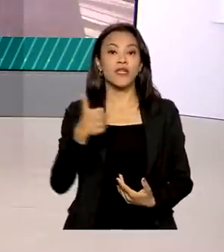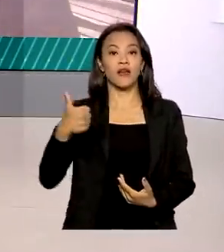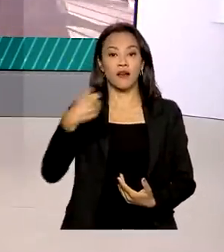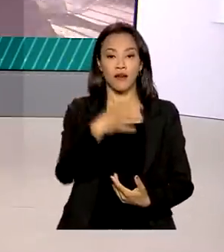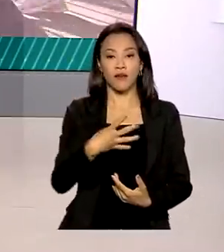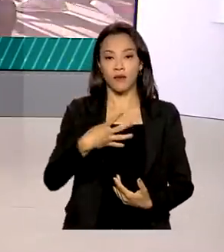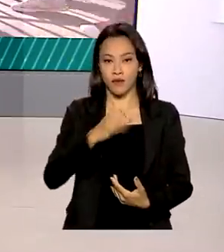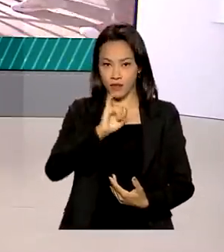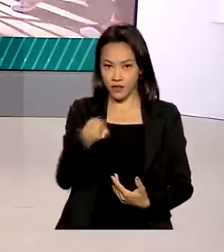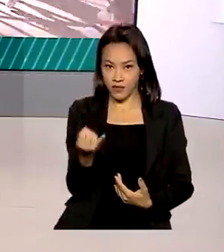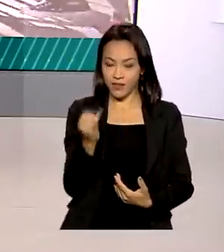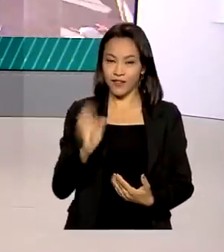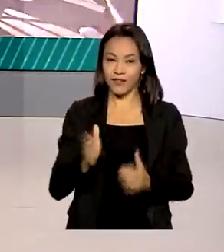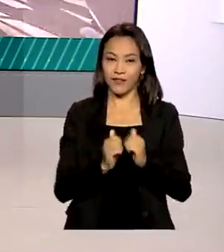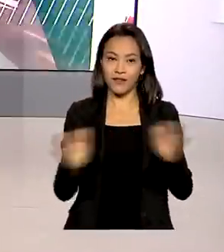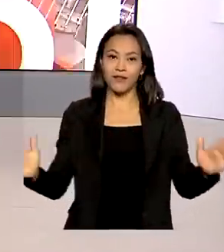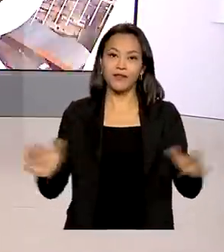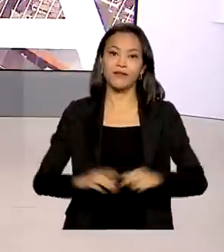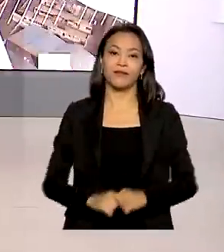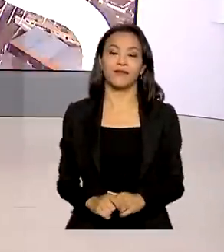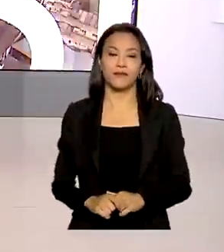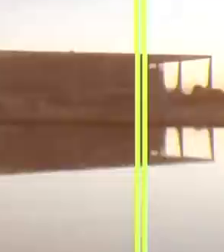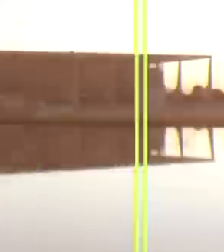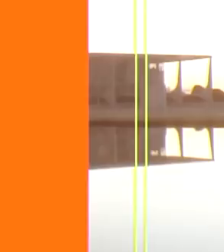14 de janeiro, já está no ar.